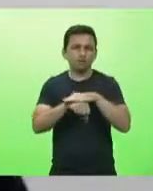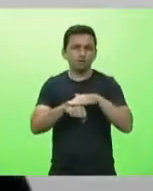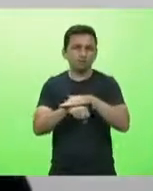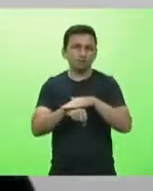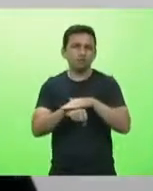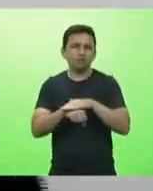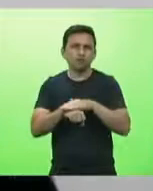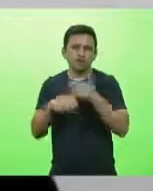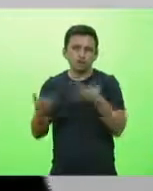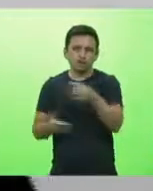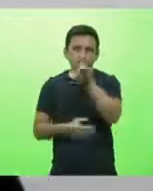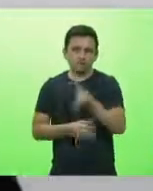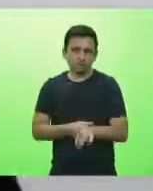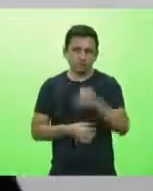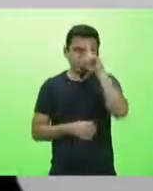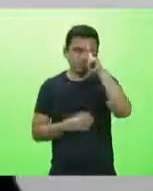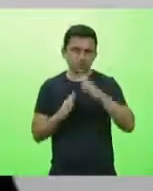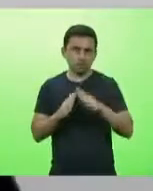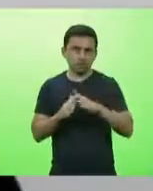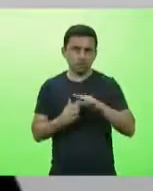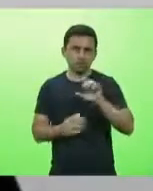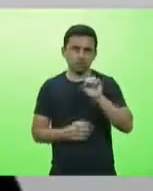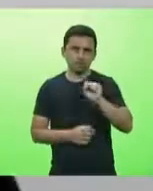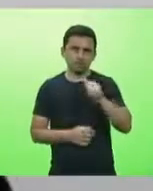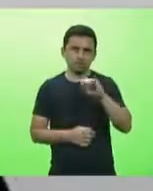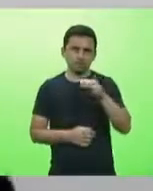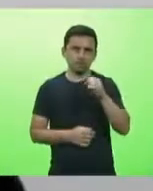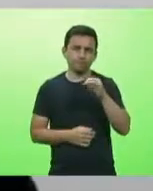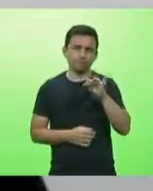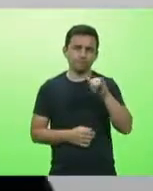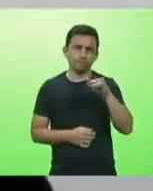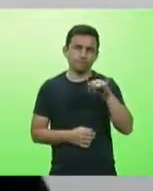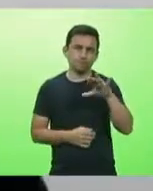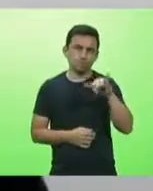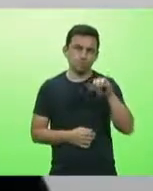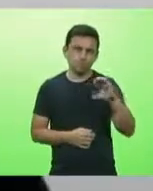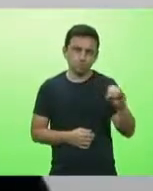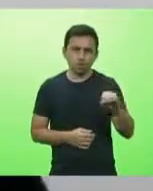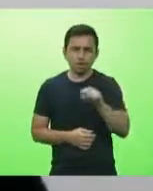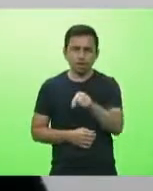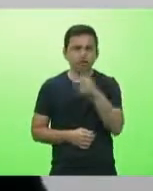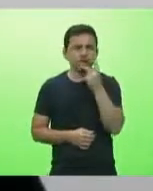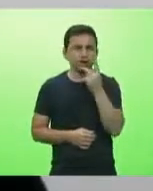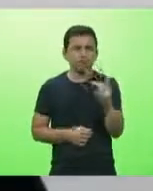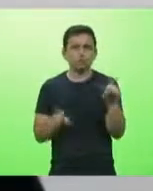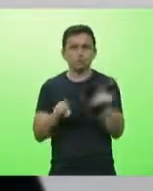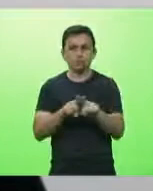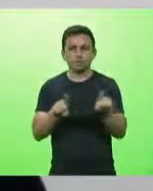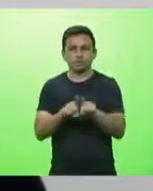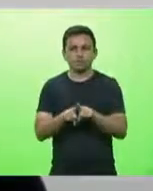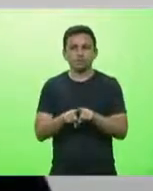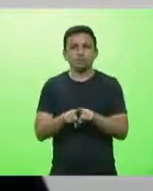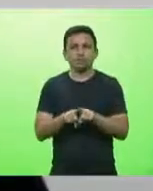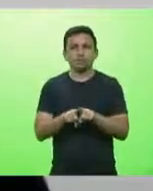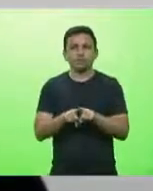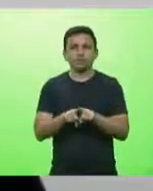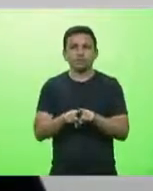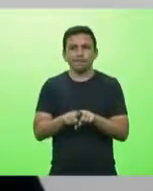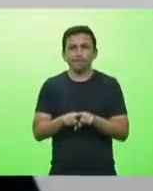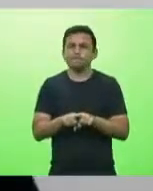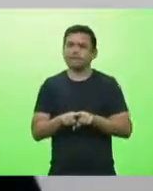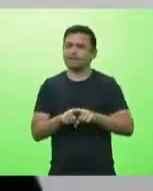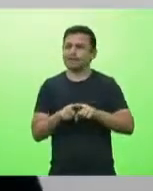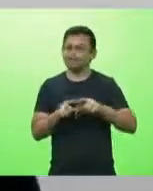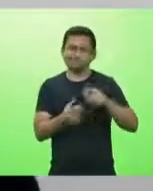diretor do hospital São Francisco de Concórdia que também colocava que leitos abertos